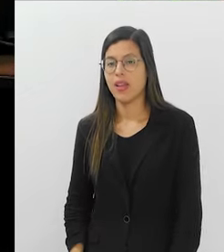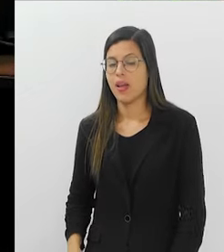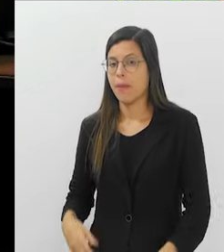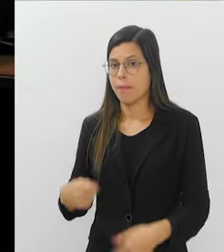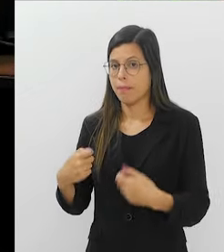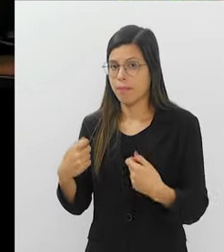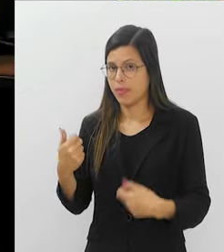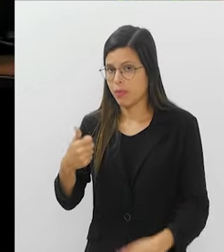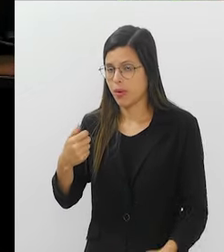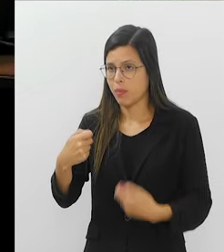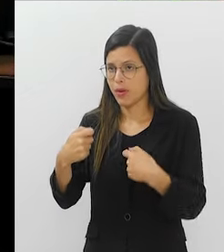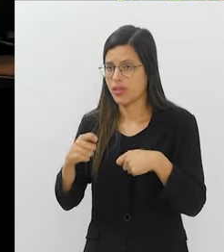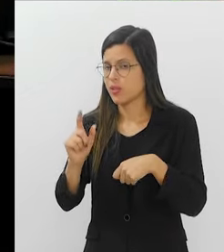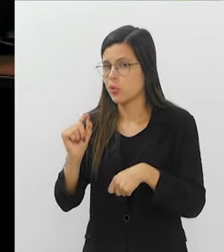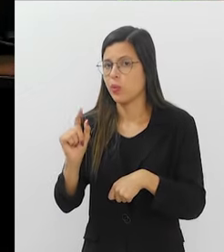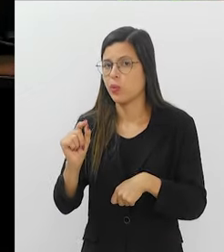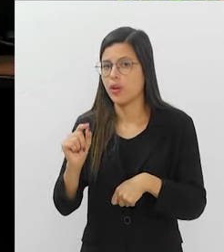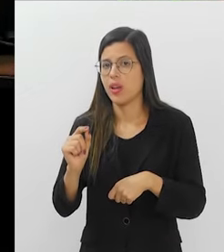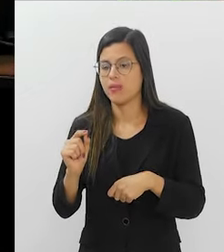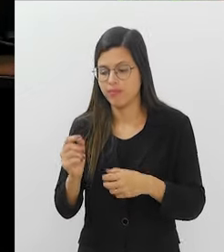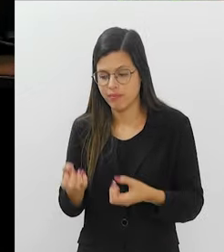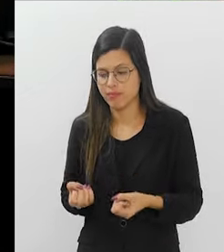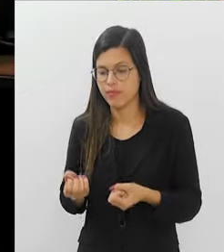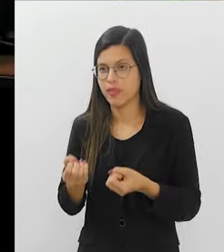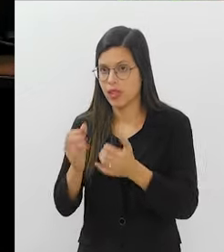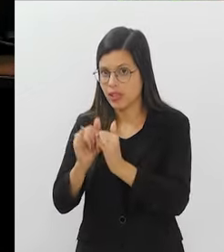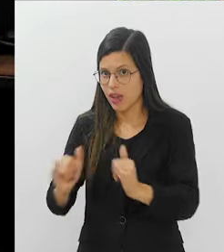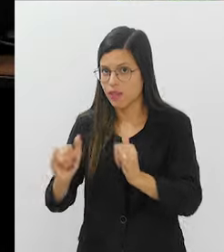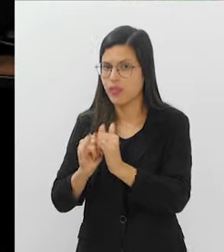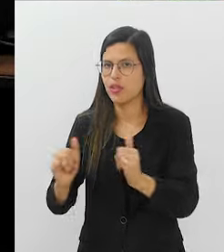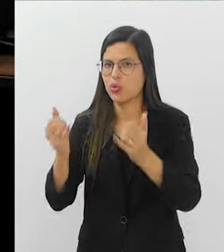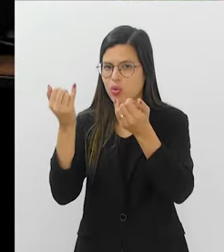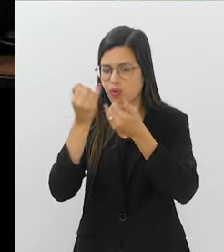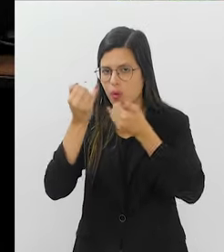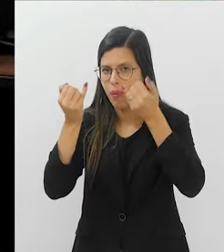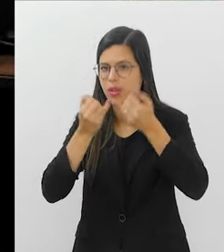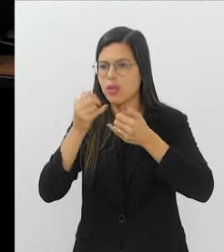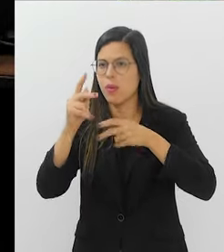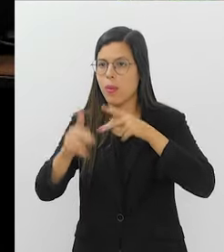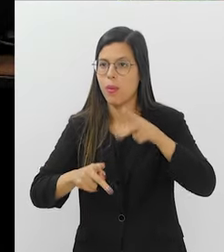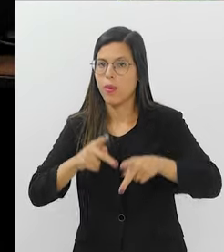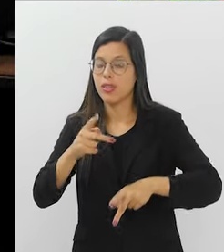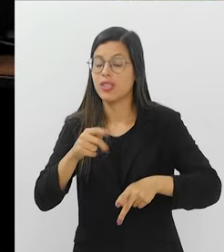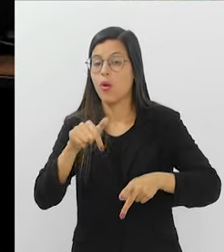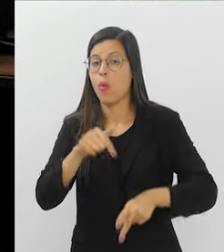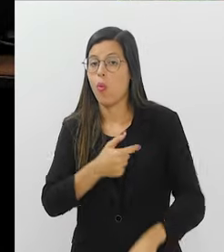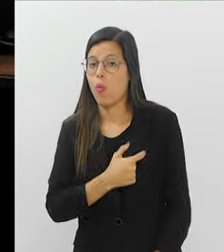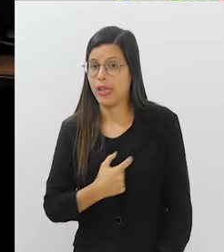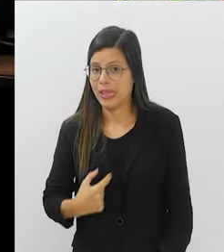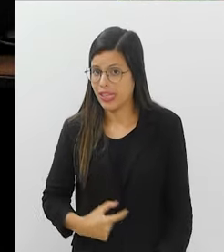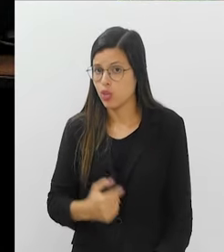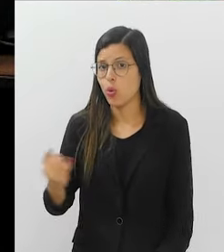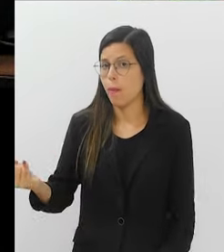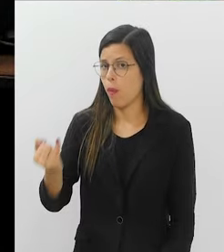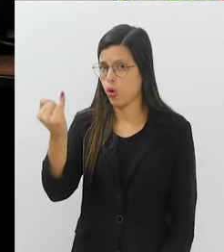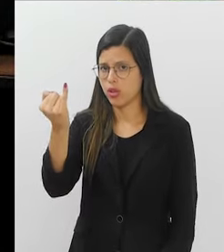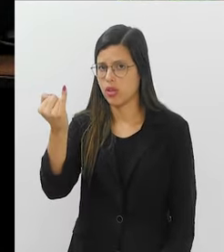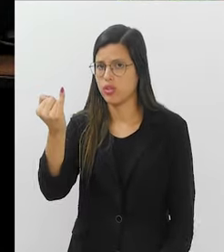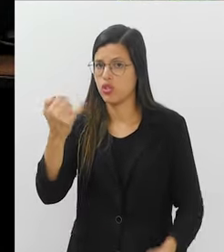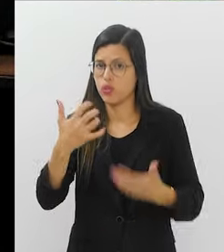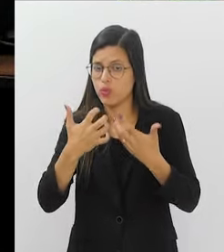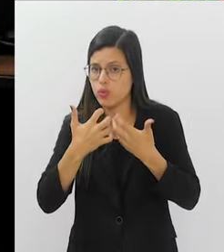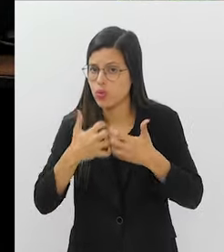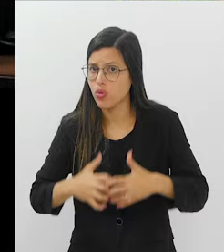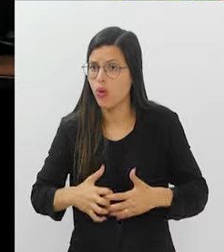Primeiramente, a gente precisa dar esse reforço, né? Para a população. Nosso intestino é o nosso segundo cérebro. E